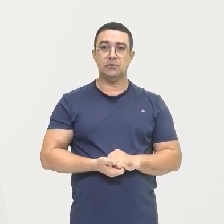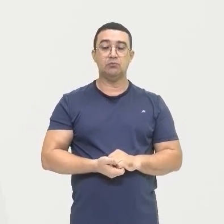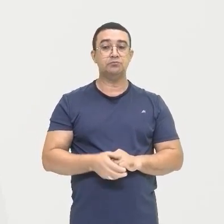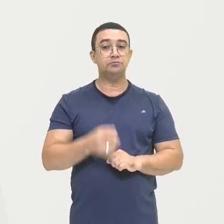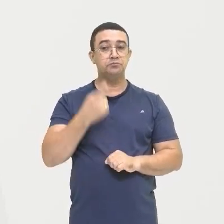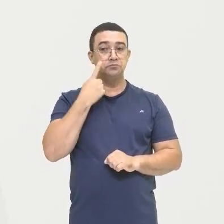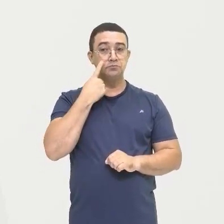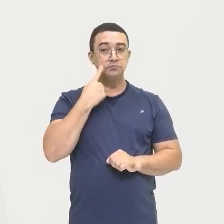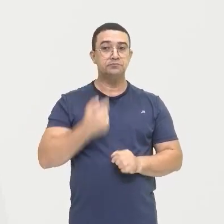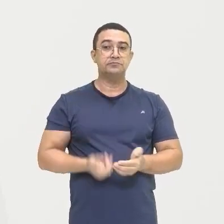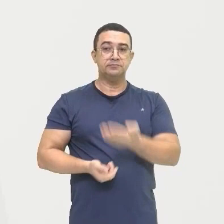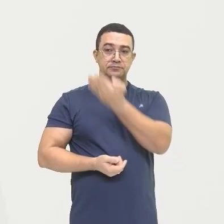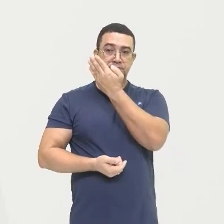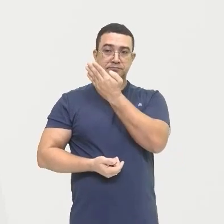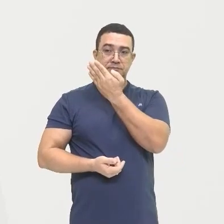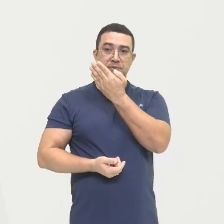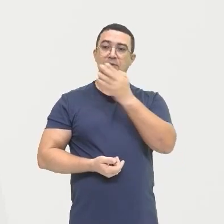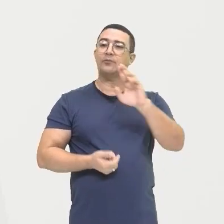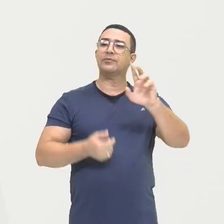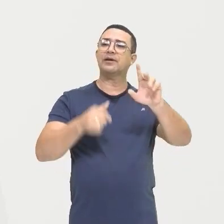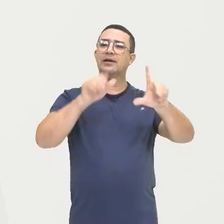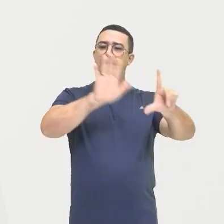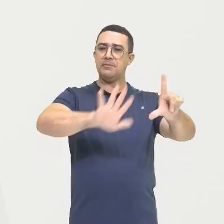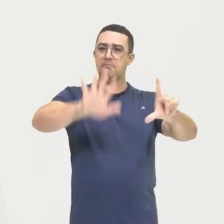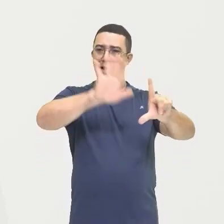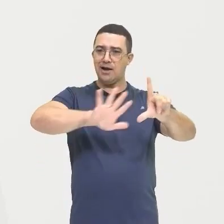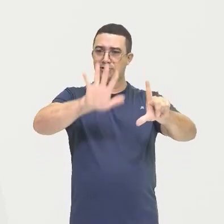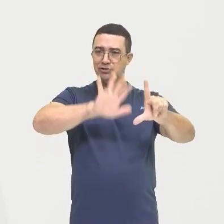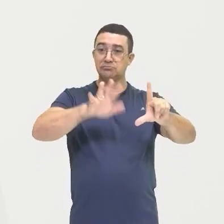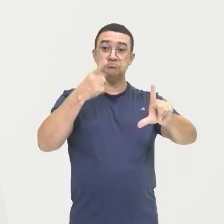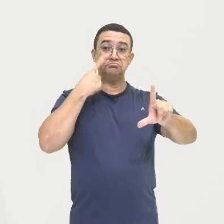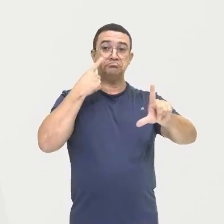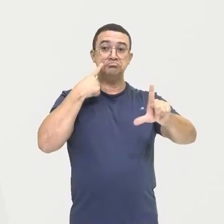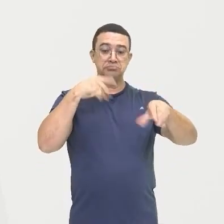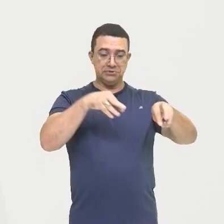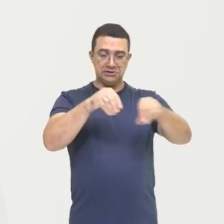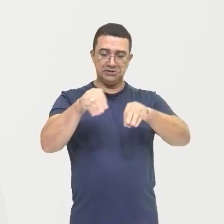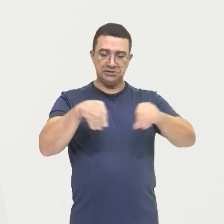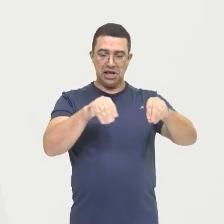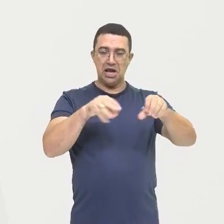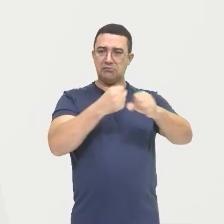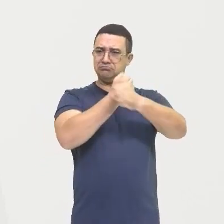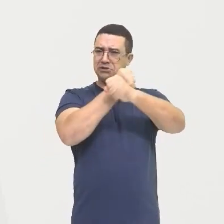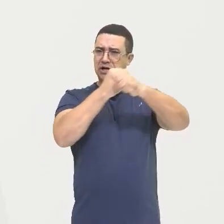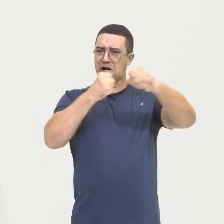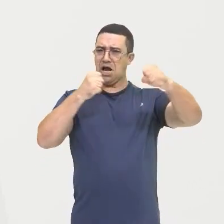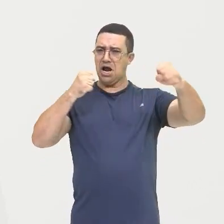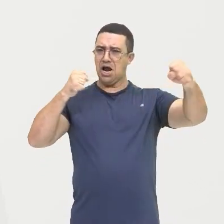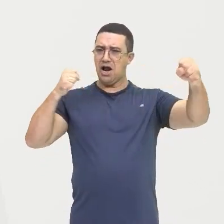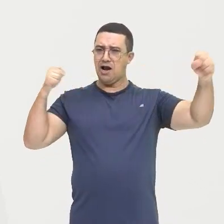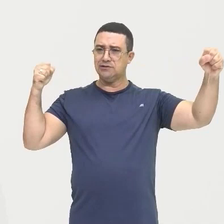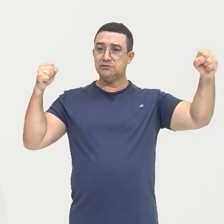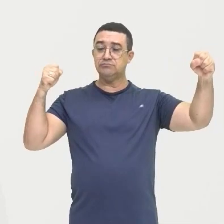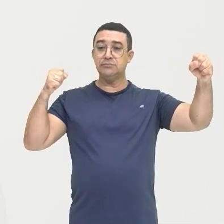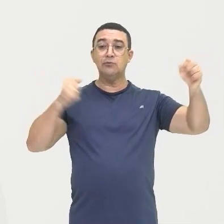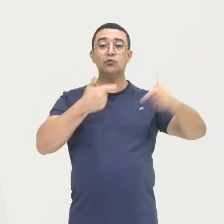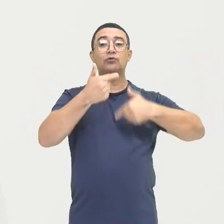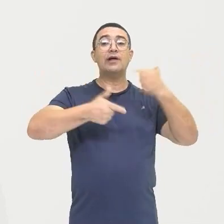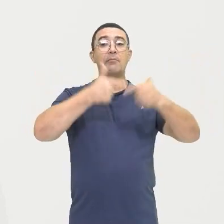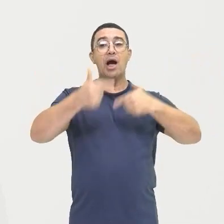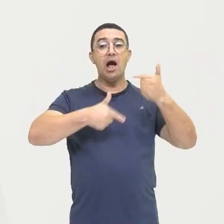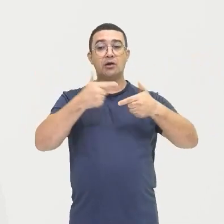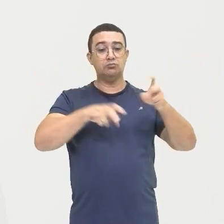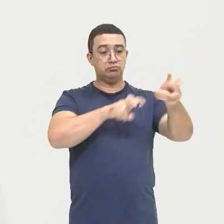A gente pode observar Os latifúndios E a gente tem Nesse processo Nessa atividade A